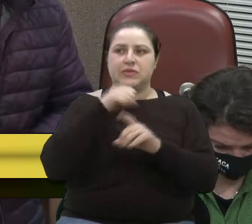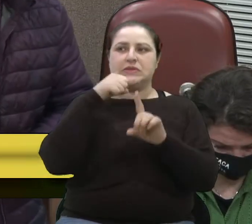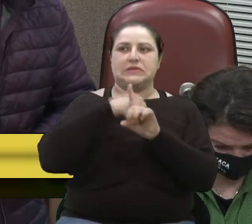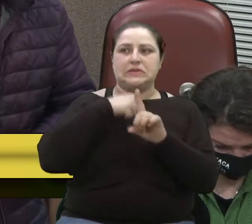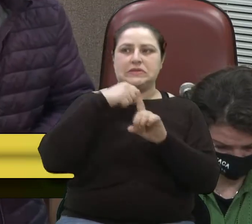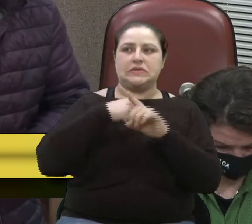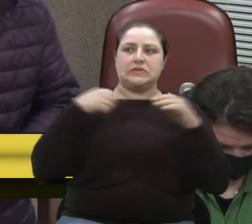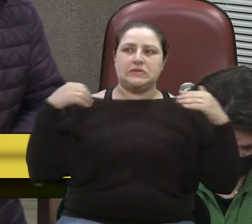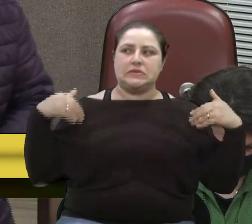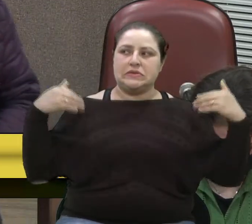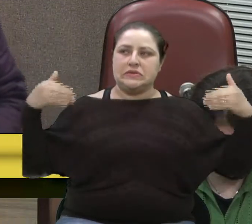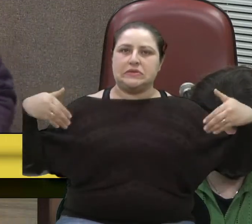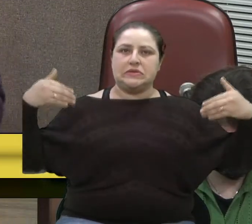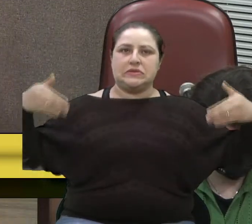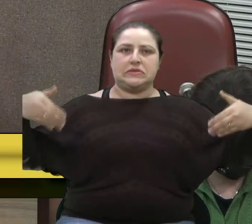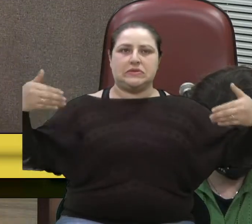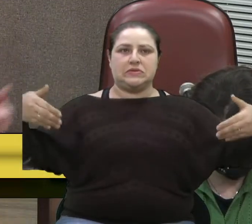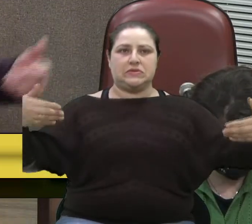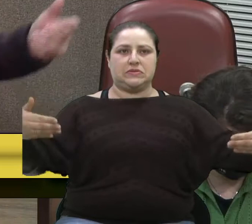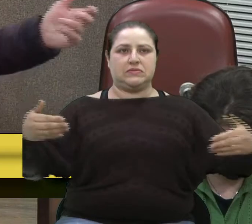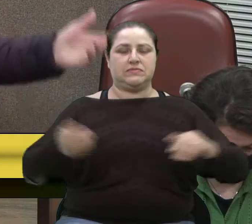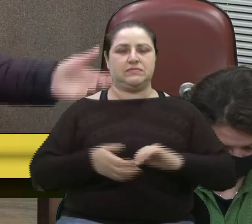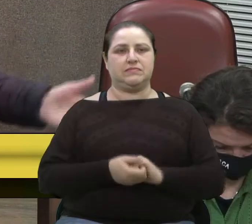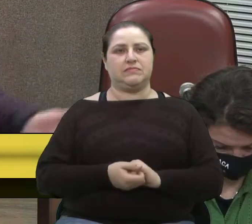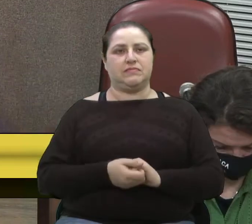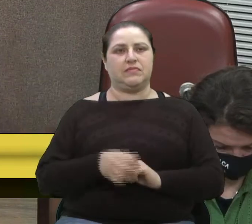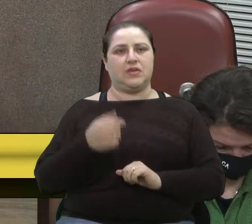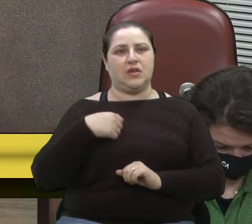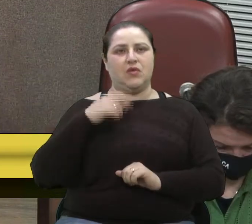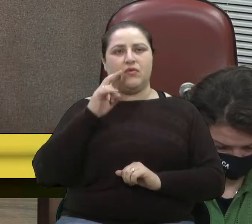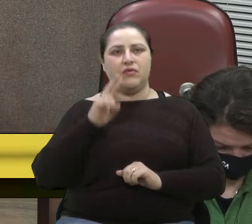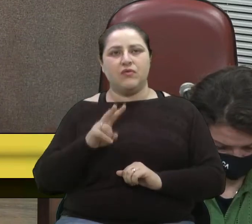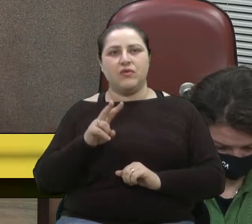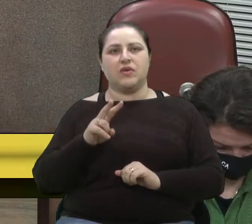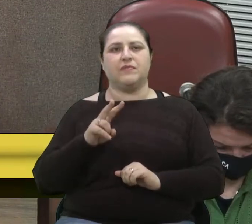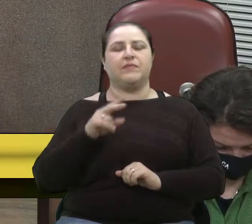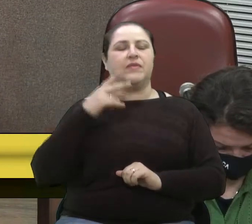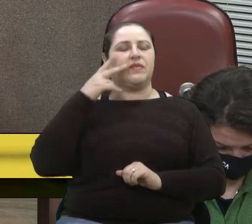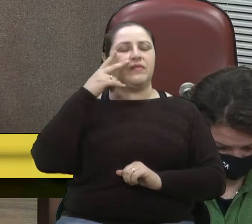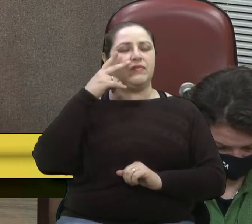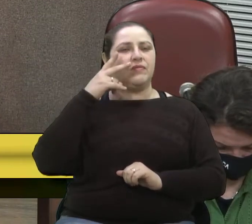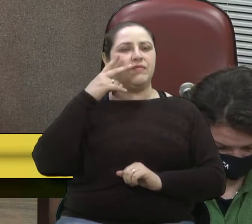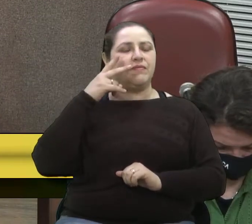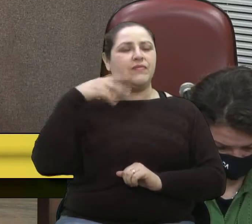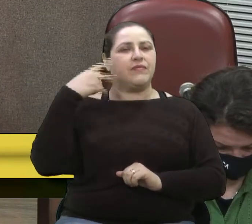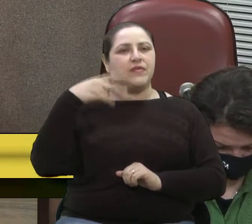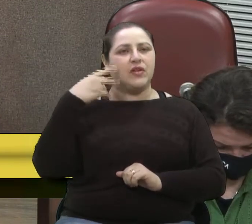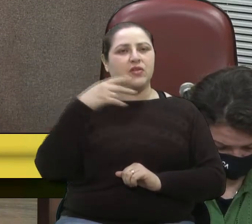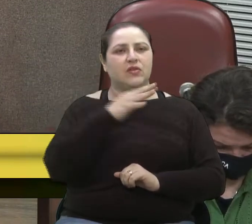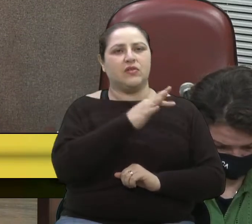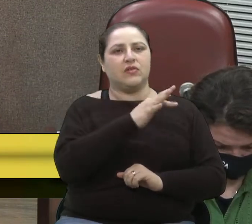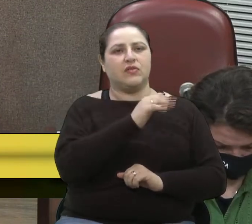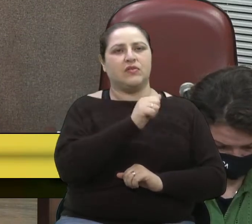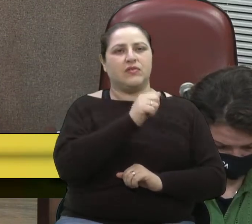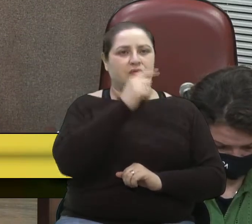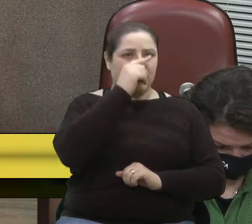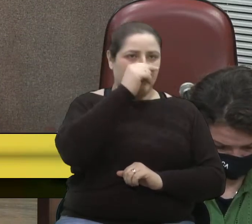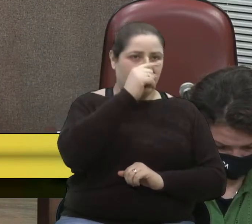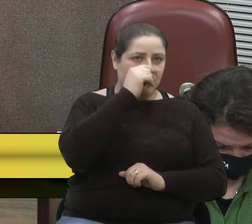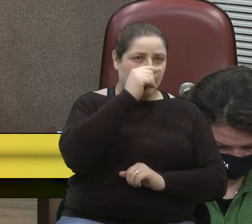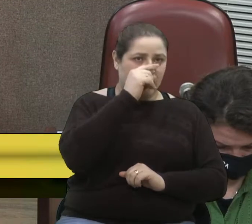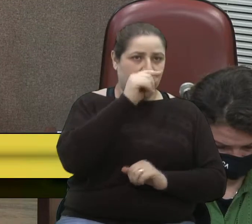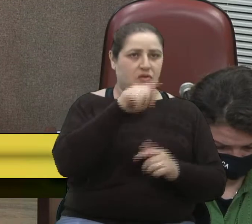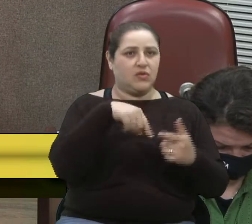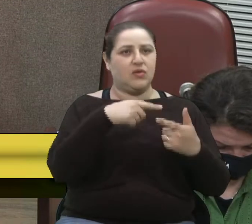vida, e o que eu vi há pouco aqui, tanto do vereador Fantinel, como do vereador